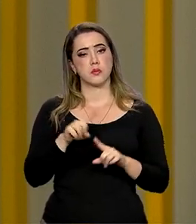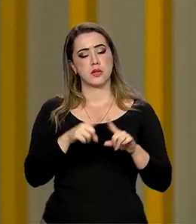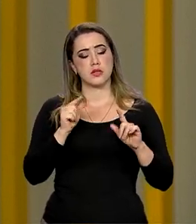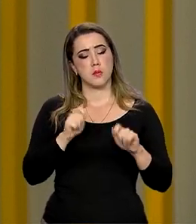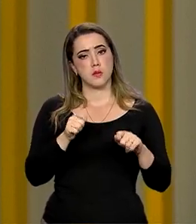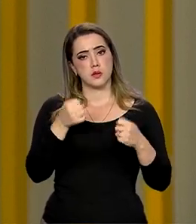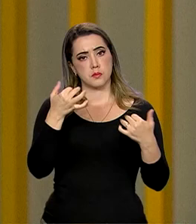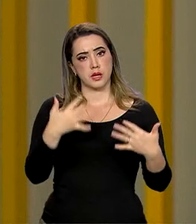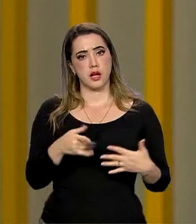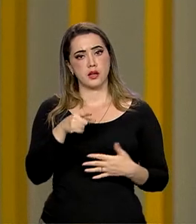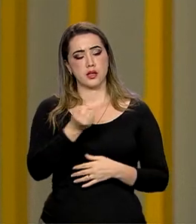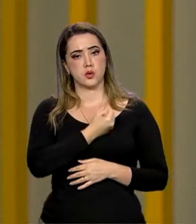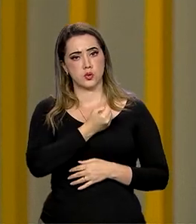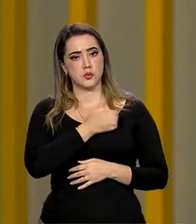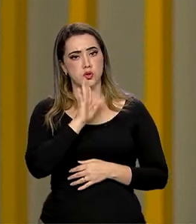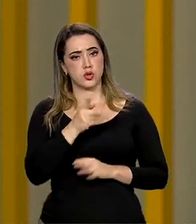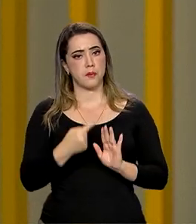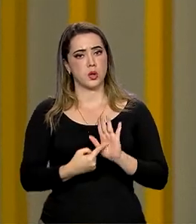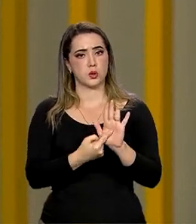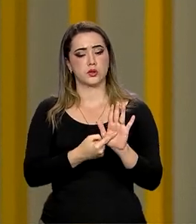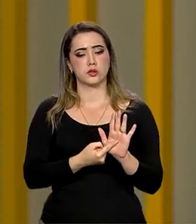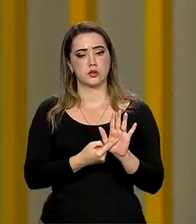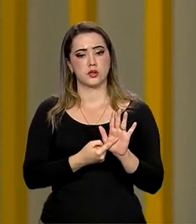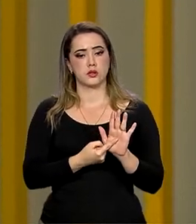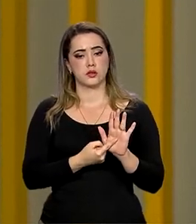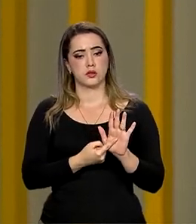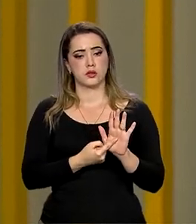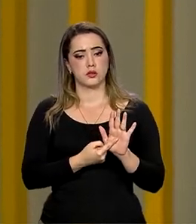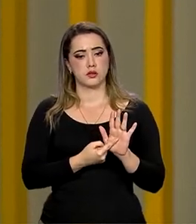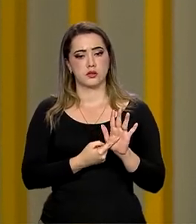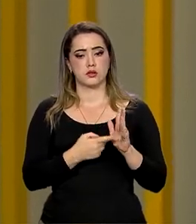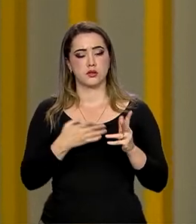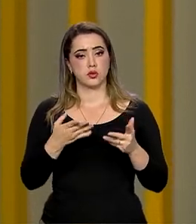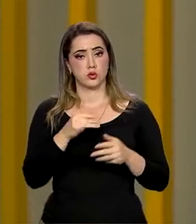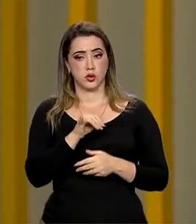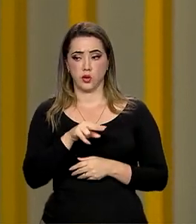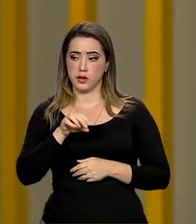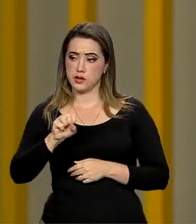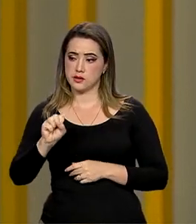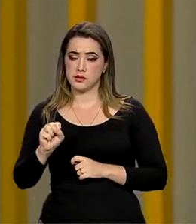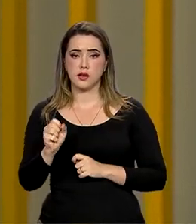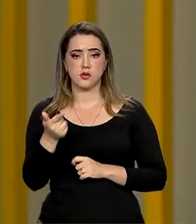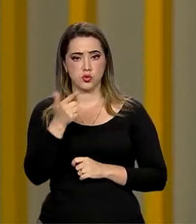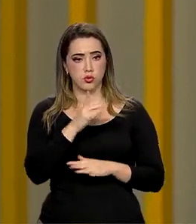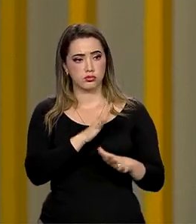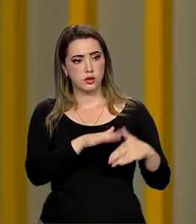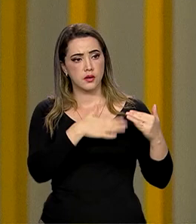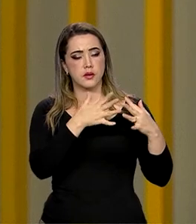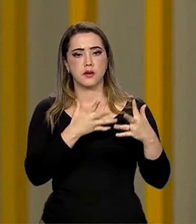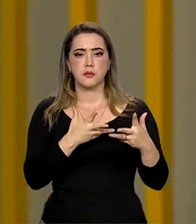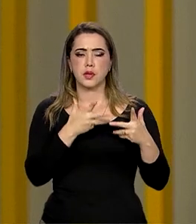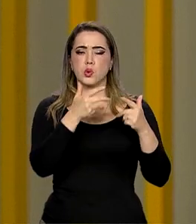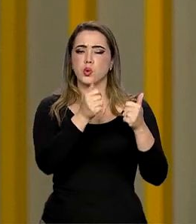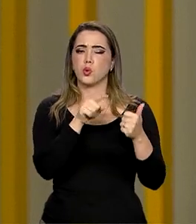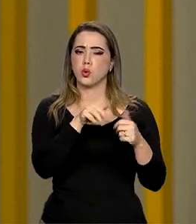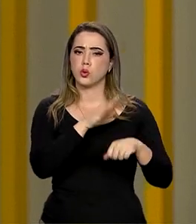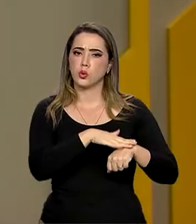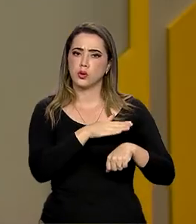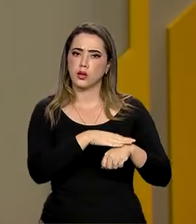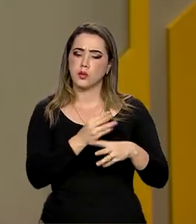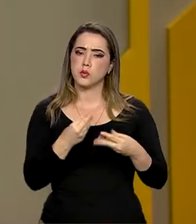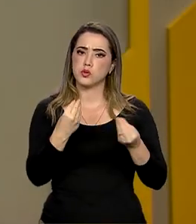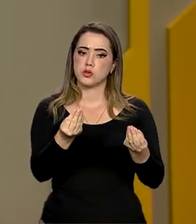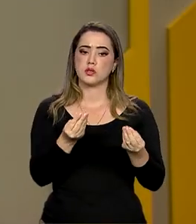eu posso dizer que os números já mostram uma reação do INSS e, na verdade, uma melhora no tempo de